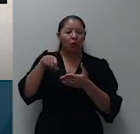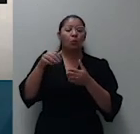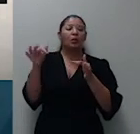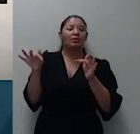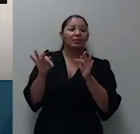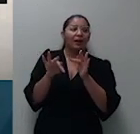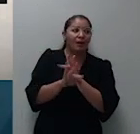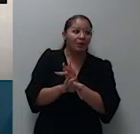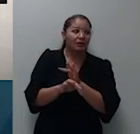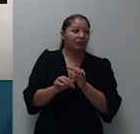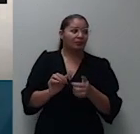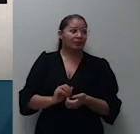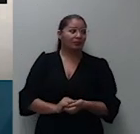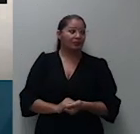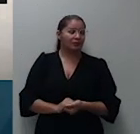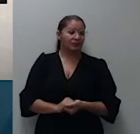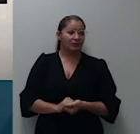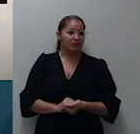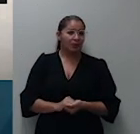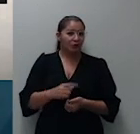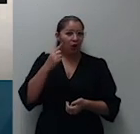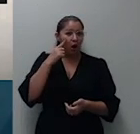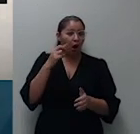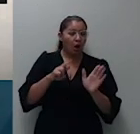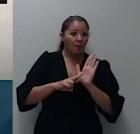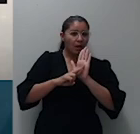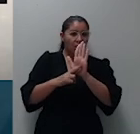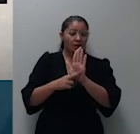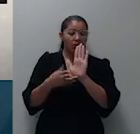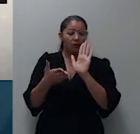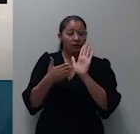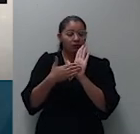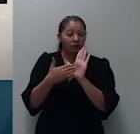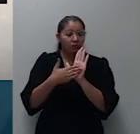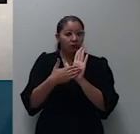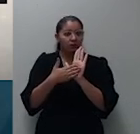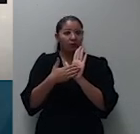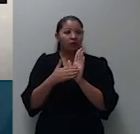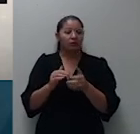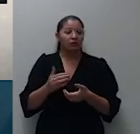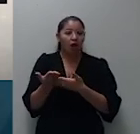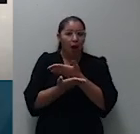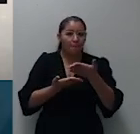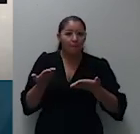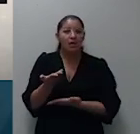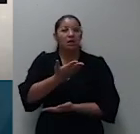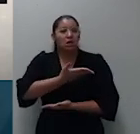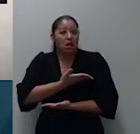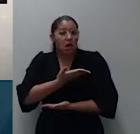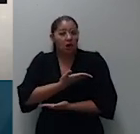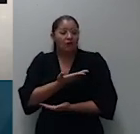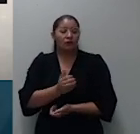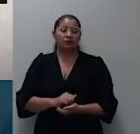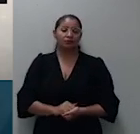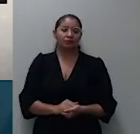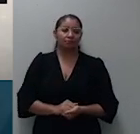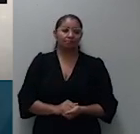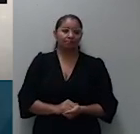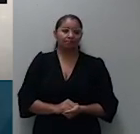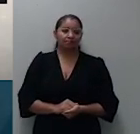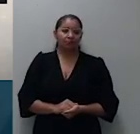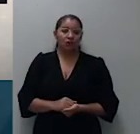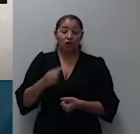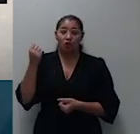com a apresentação do plano de partilha amigável onerando os bens móveis e